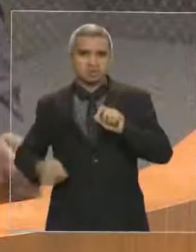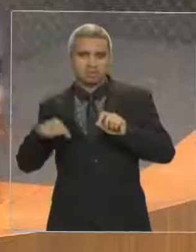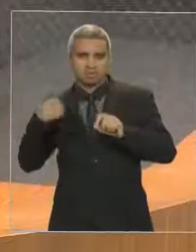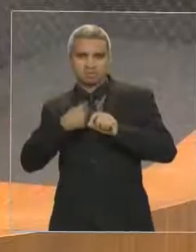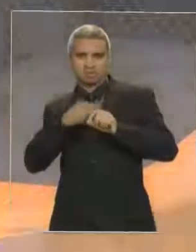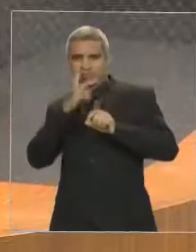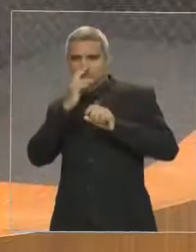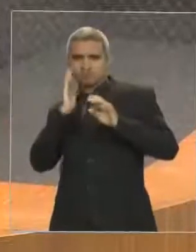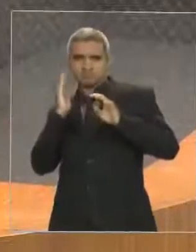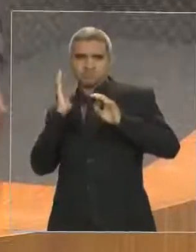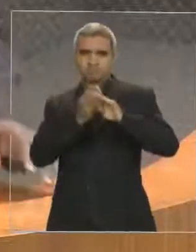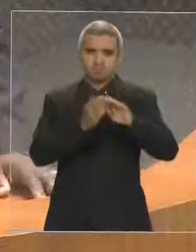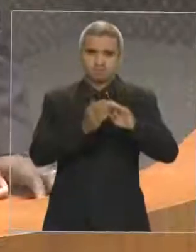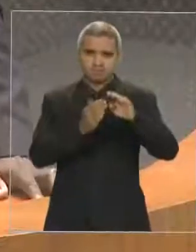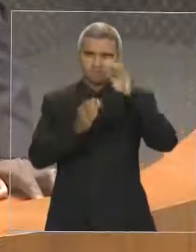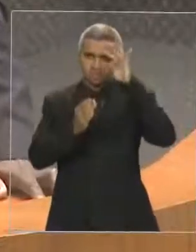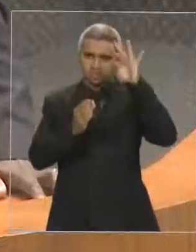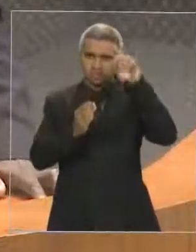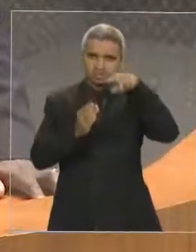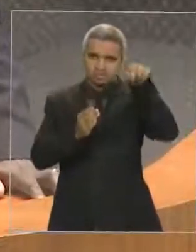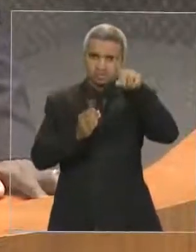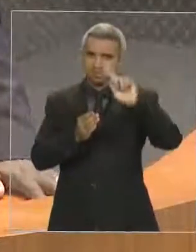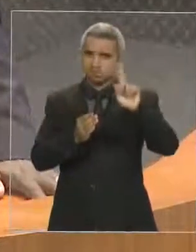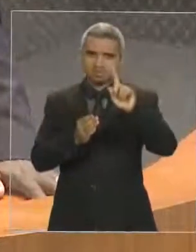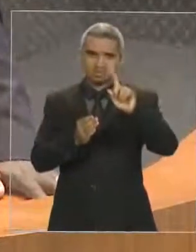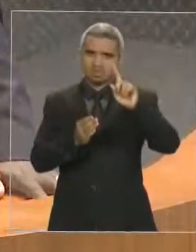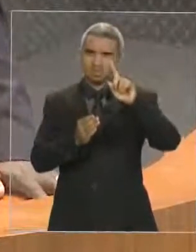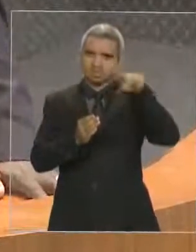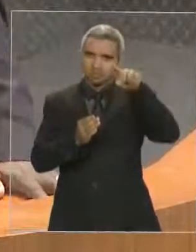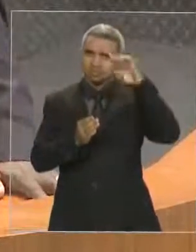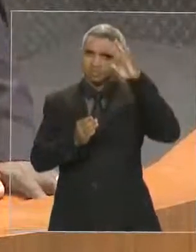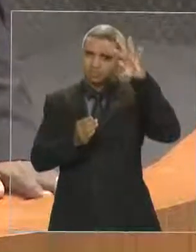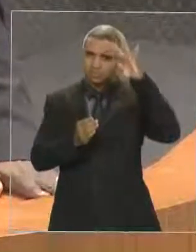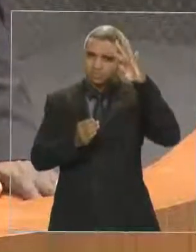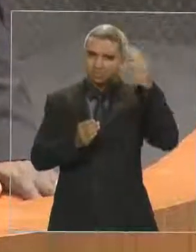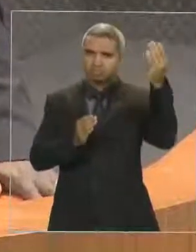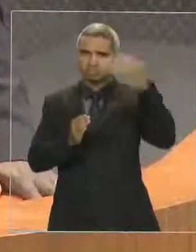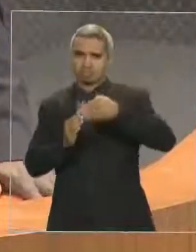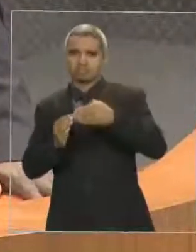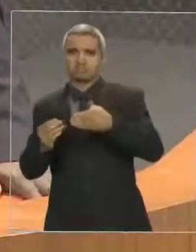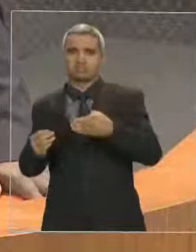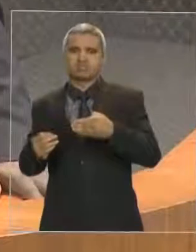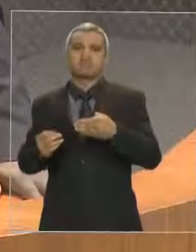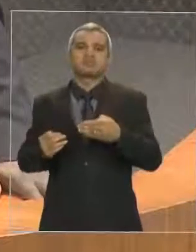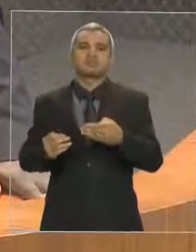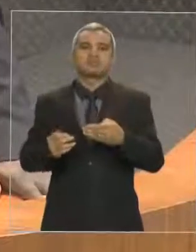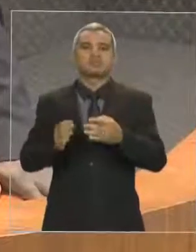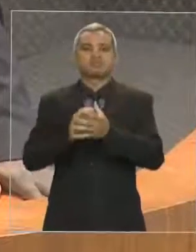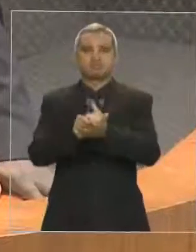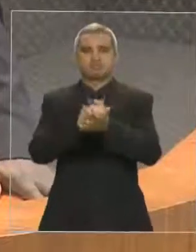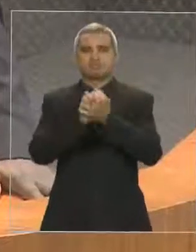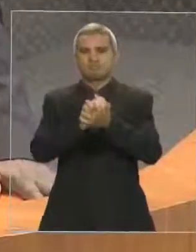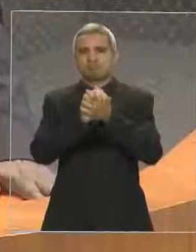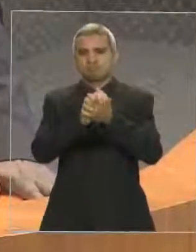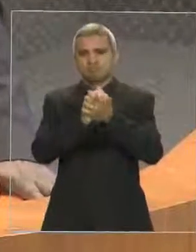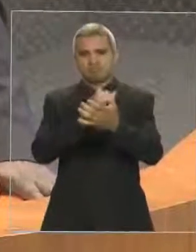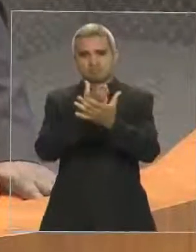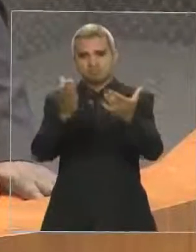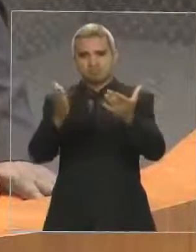esse sonho possa estar cada dia mais contínuo no coração de cada um. Parabéns pela luta, parabéns por